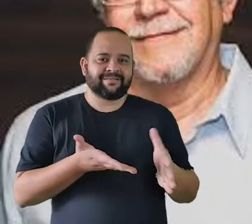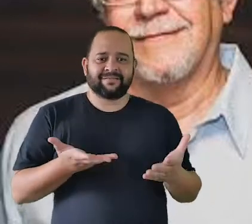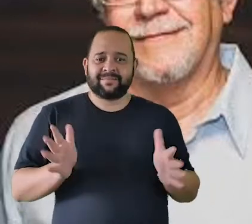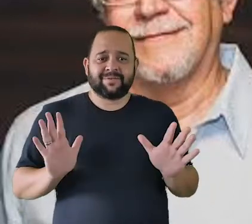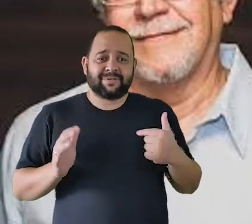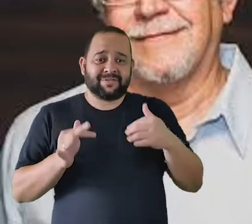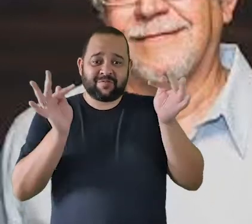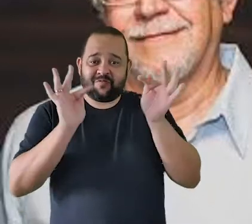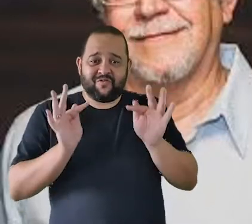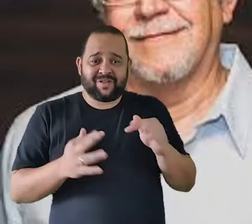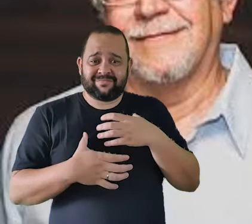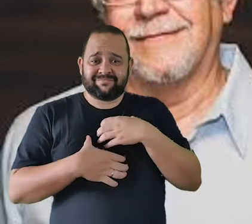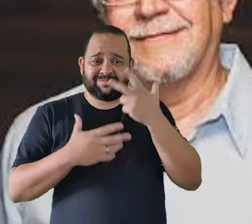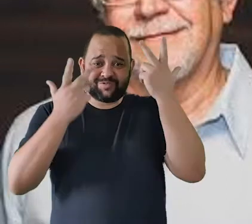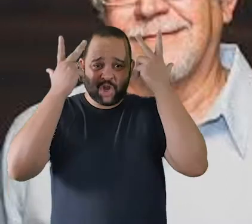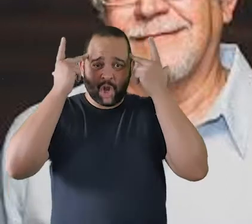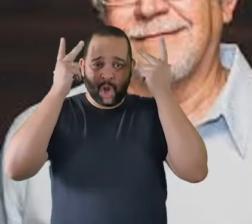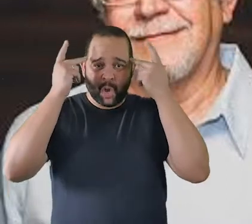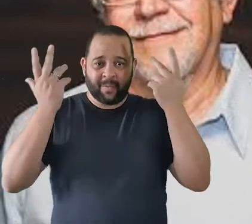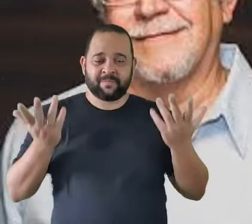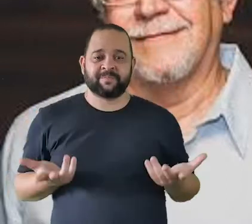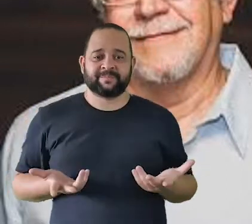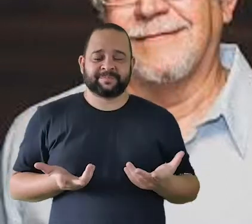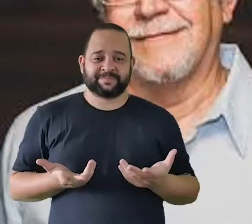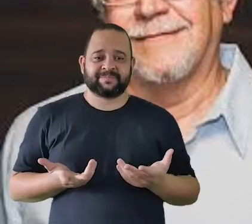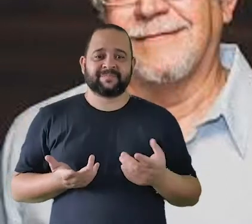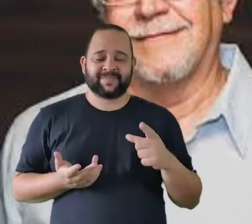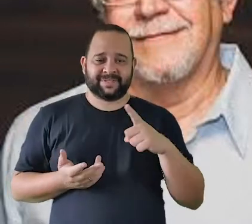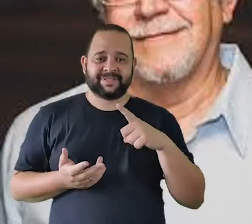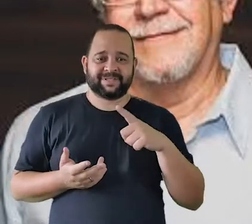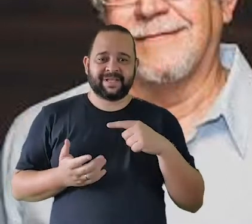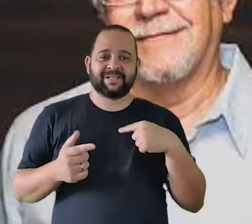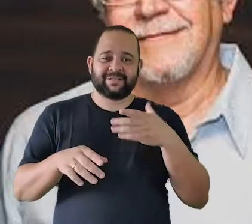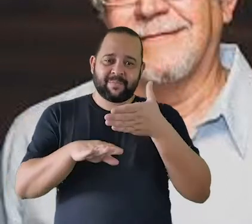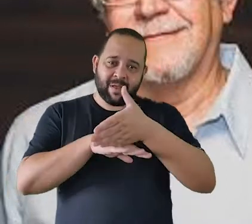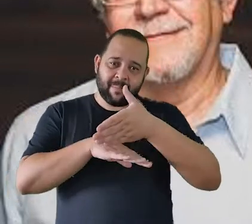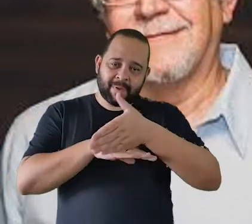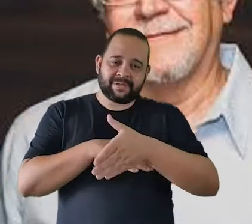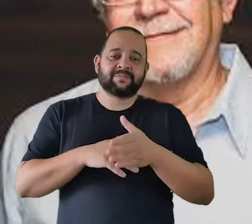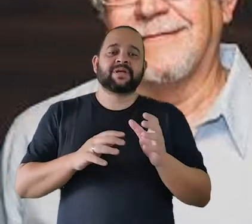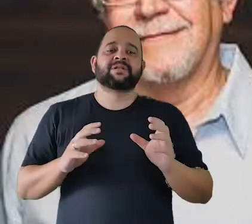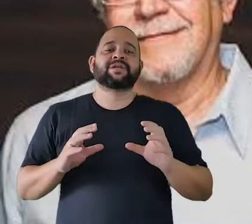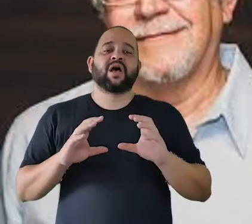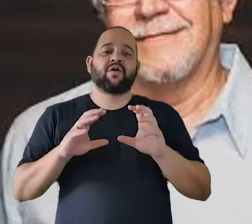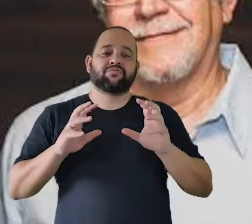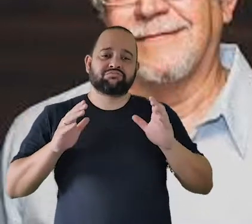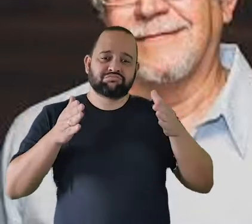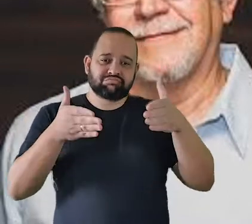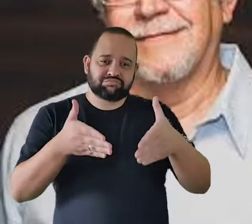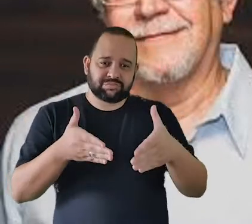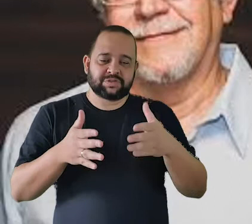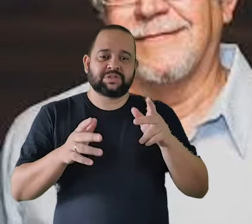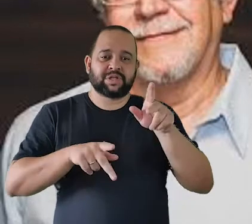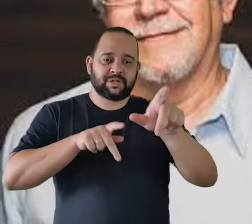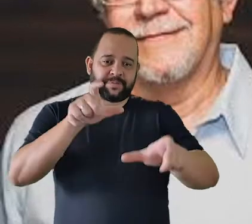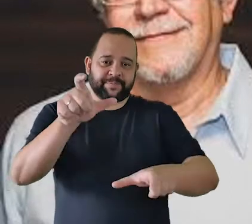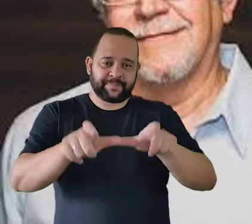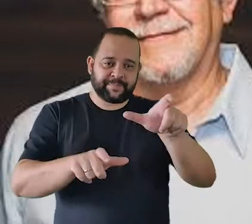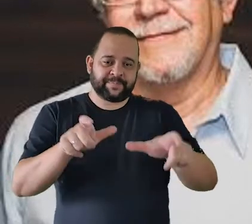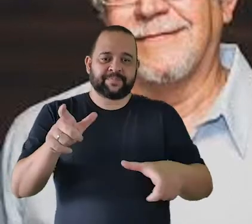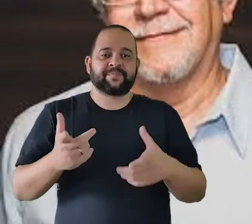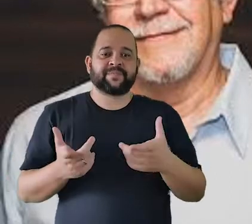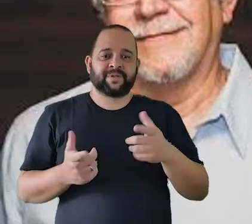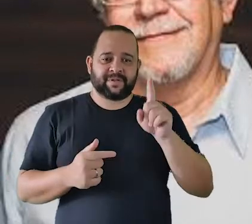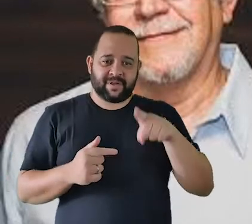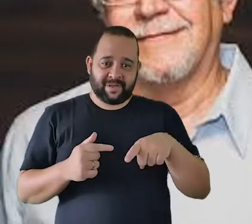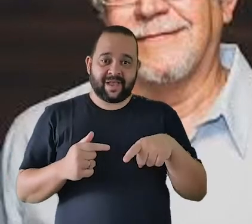Carnevale de 2003, que prevê a participação do público cantando a melodia do último movimento, que não por acaso é chamado